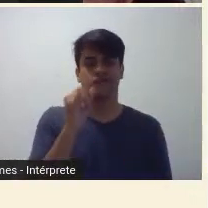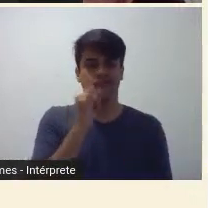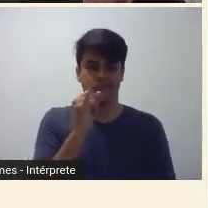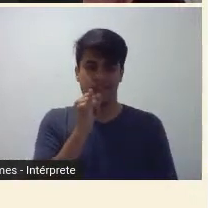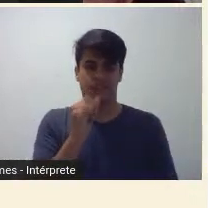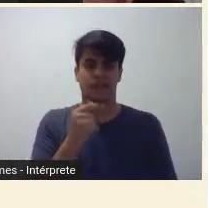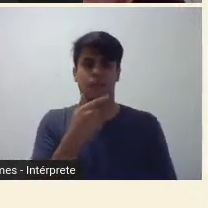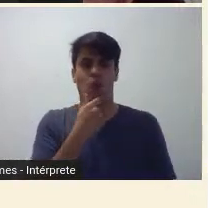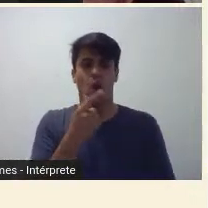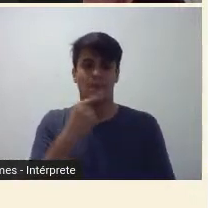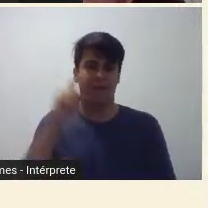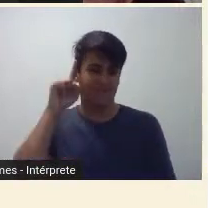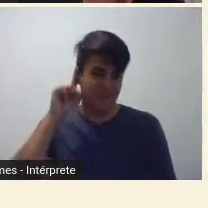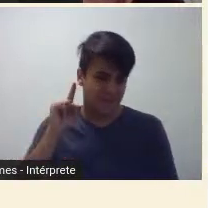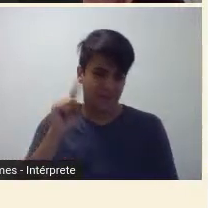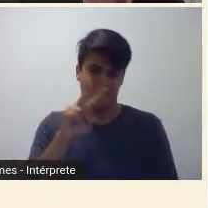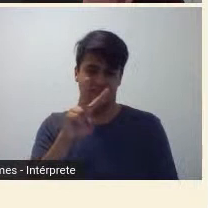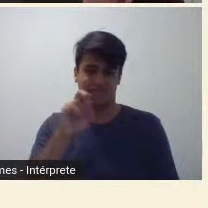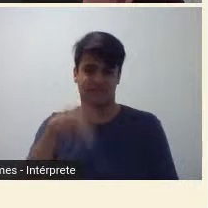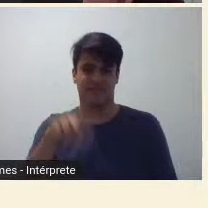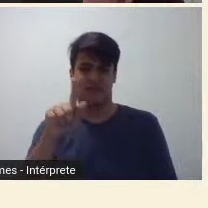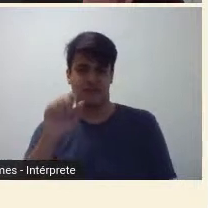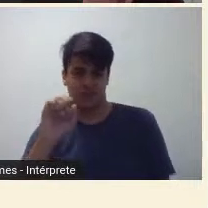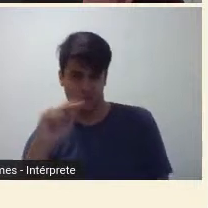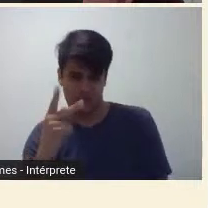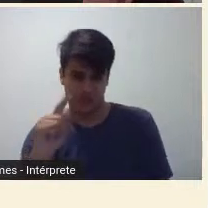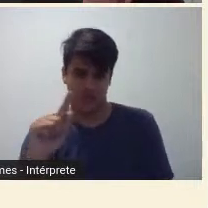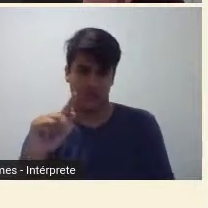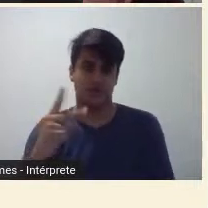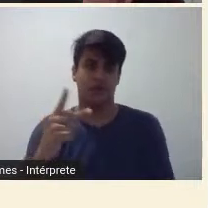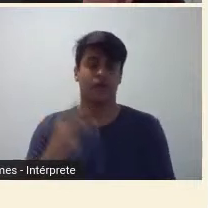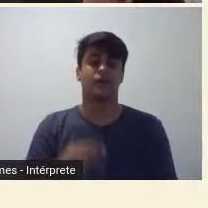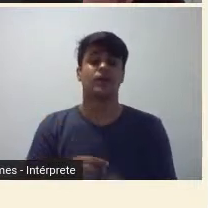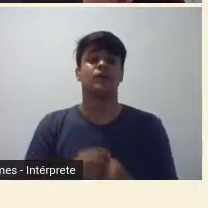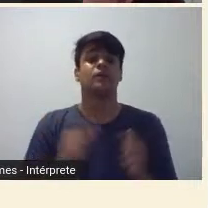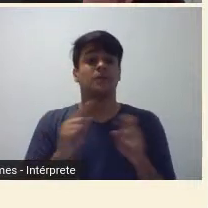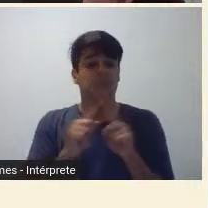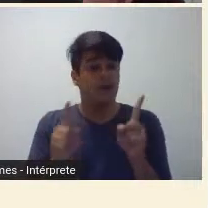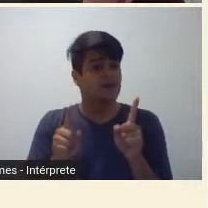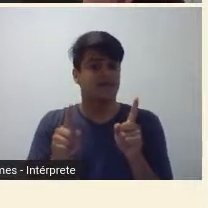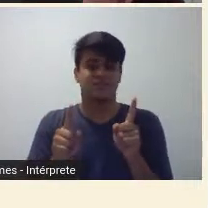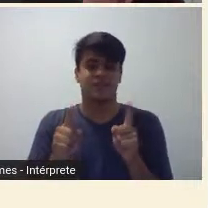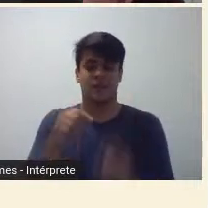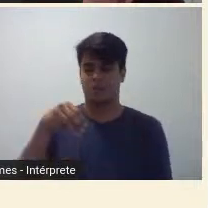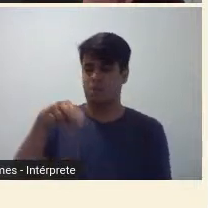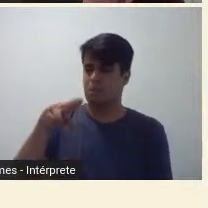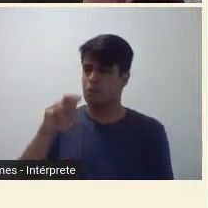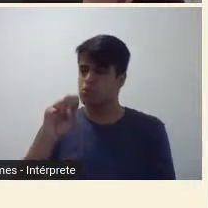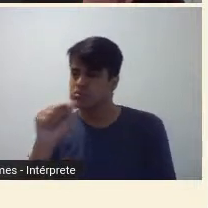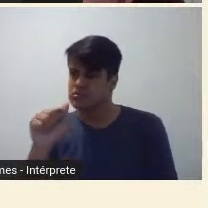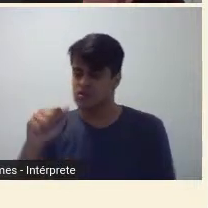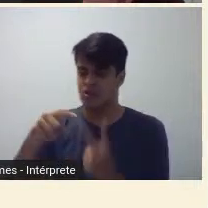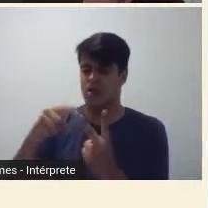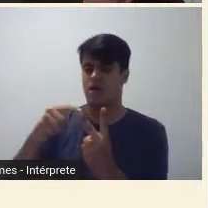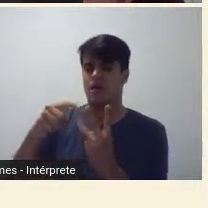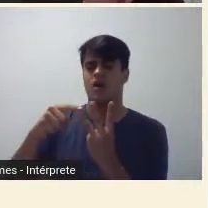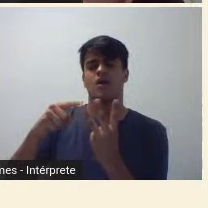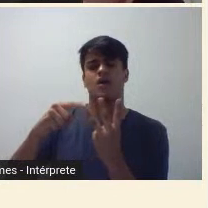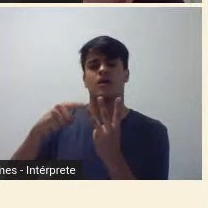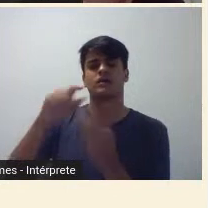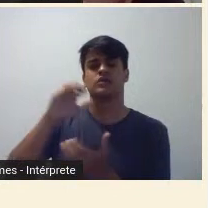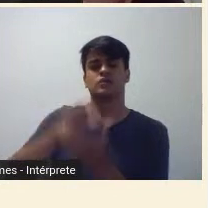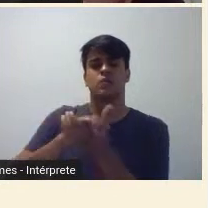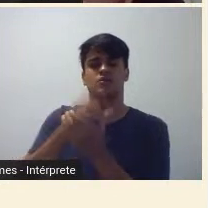ocupou esse lugar de mártir na narrativa da arte moderna, mas o lugar de musa e de esposa colaboradora, são lugares